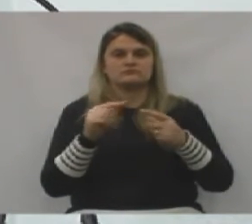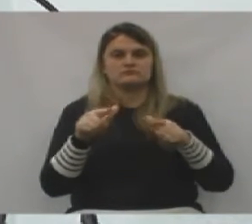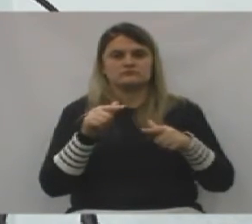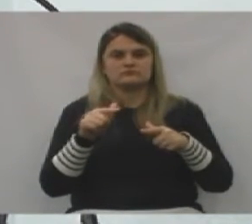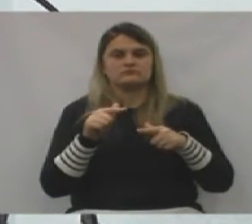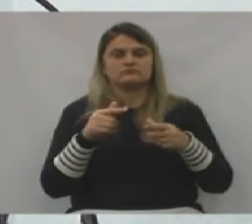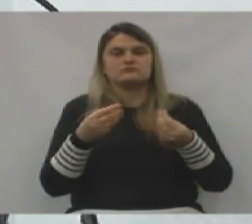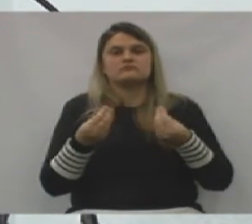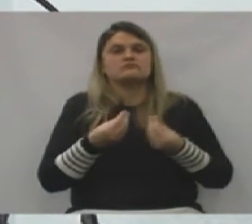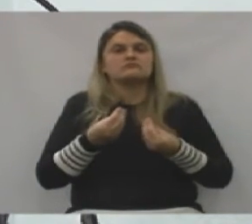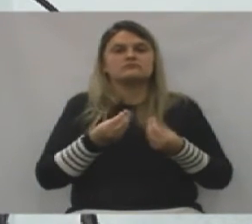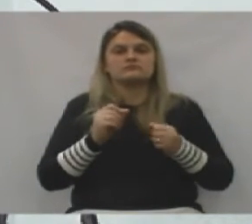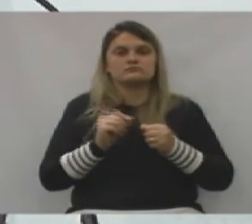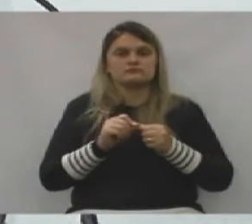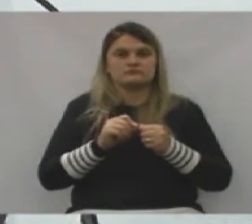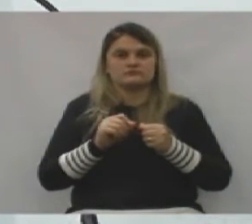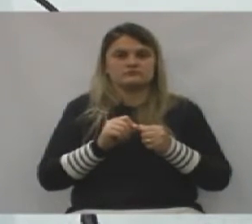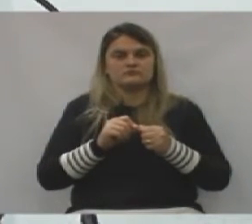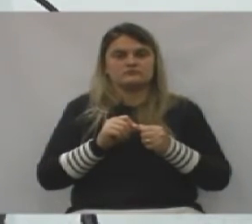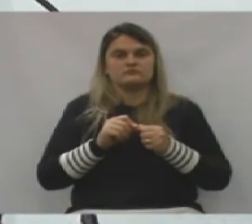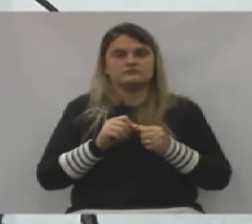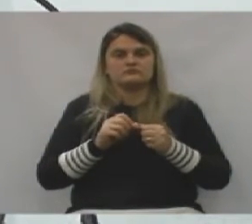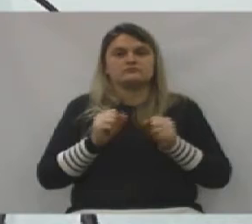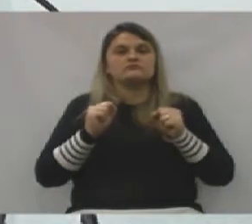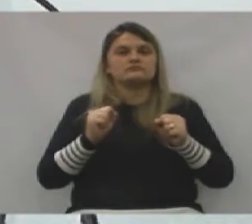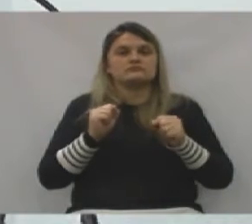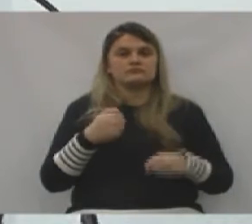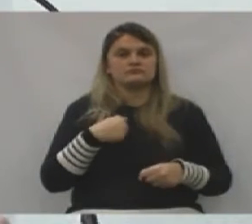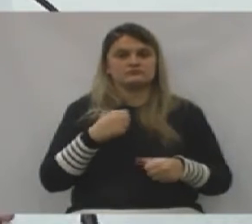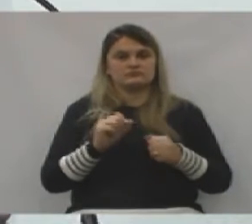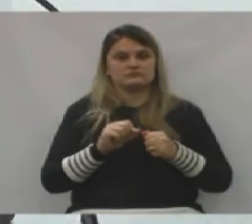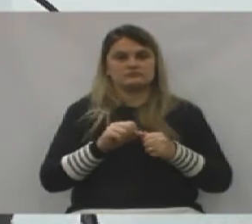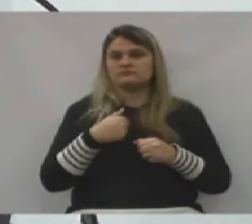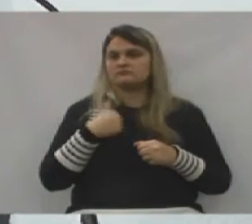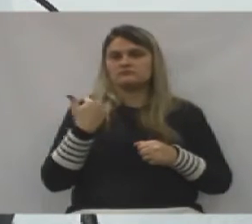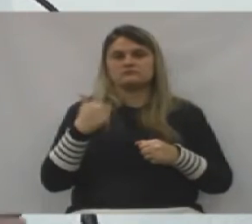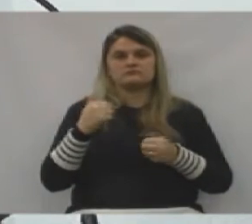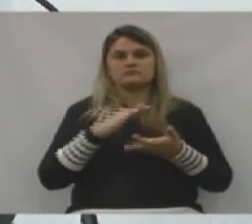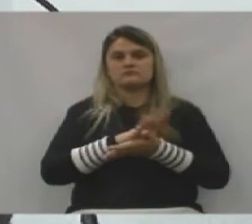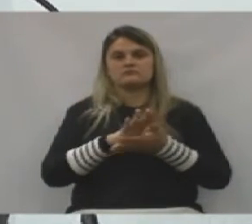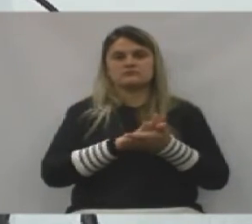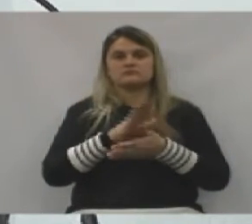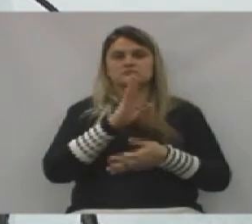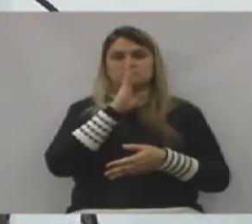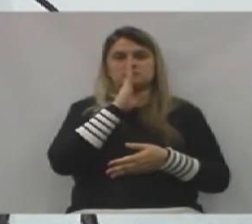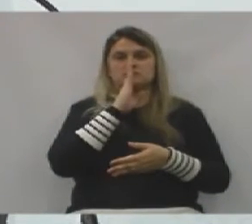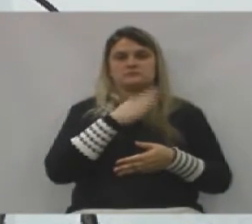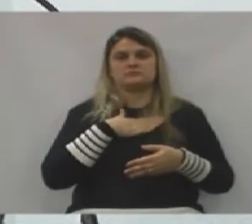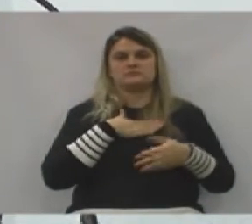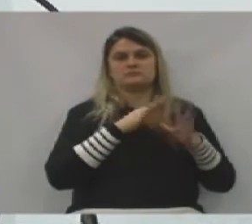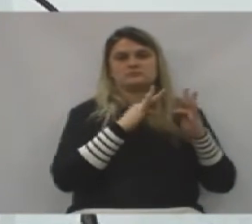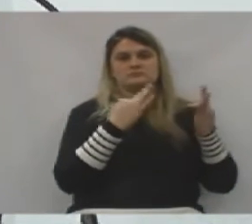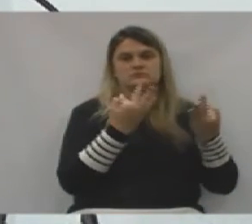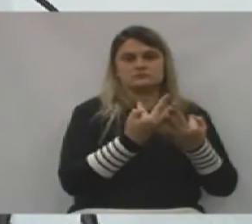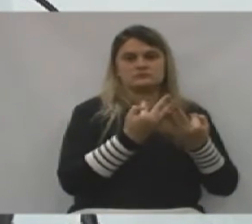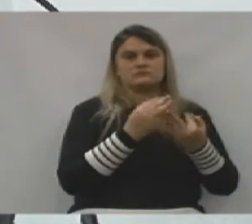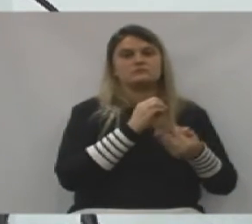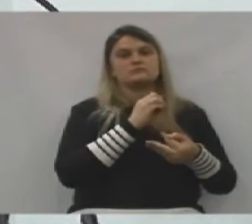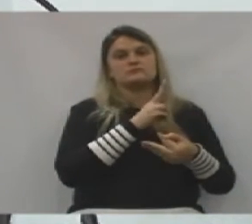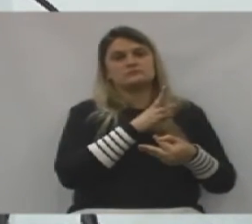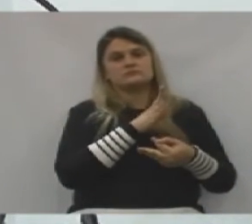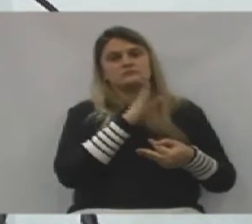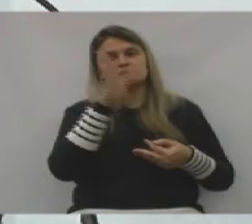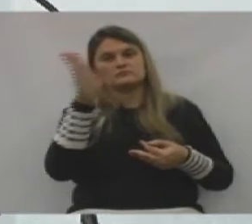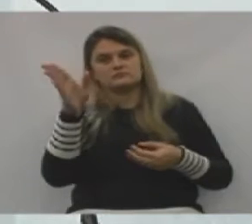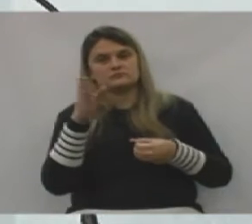qual é a possibilidade que eu tenho? Eu não tenho possibilidade, vou ficar quieto aqui com a minha família ou vou para a cidade tentar